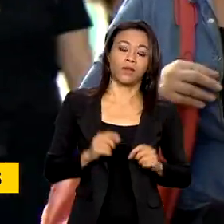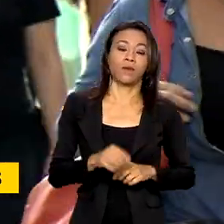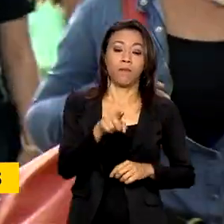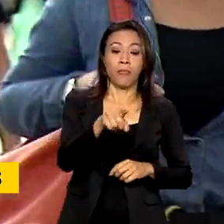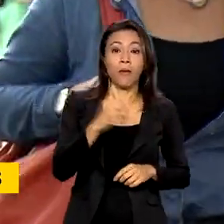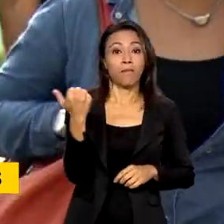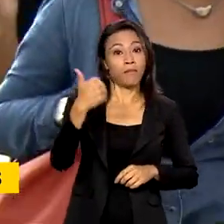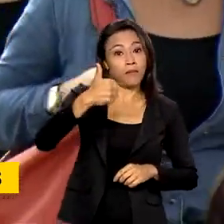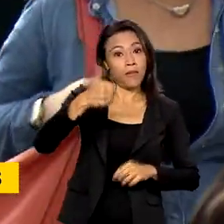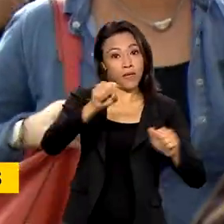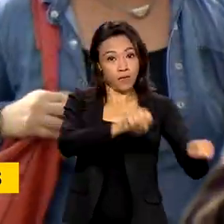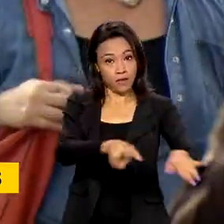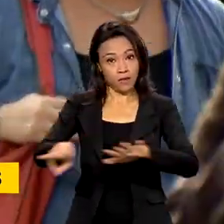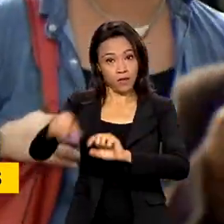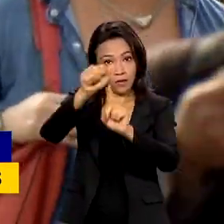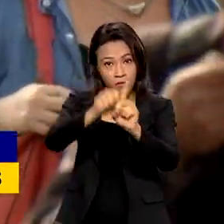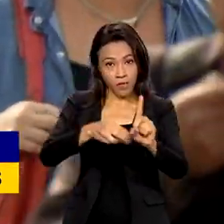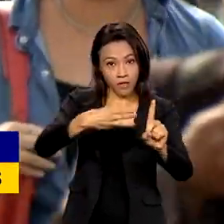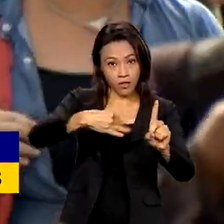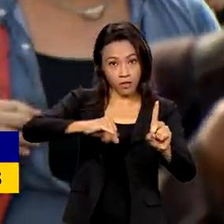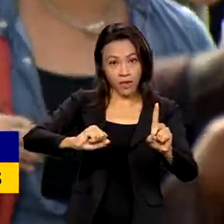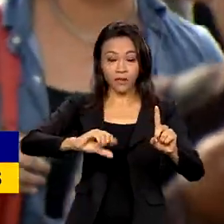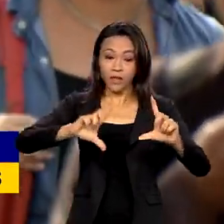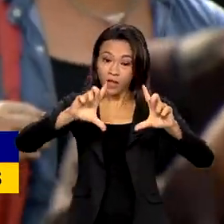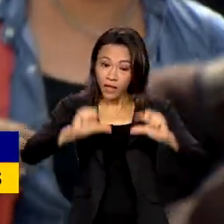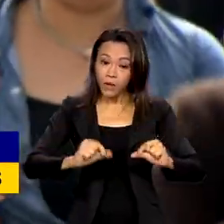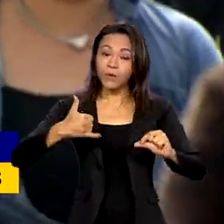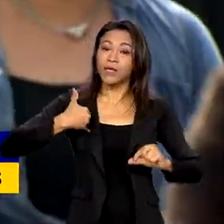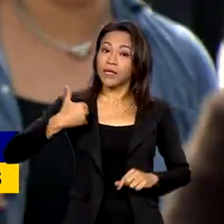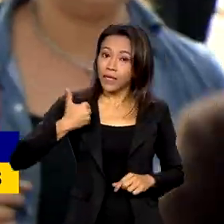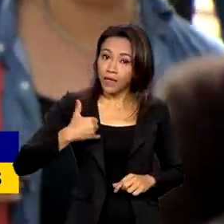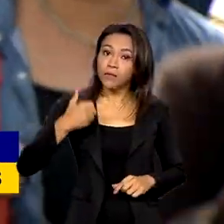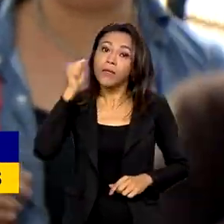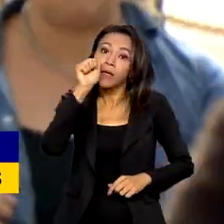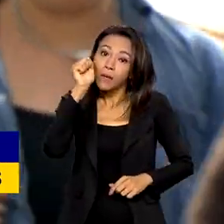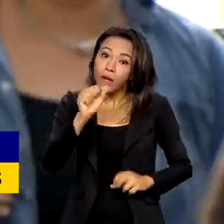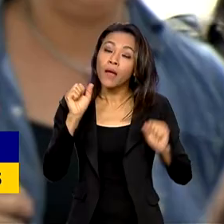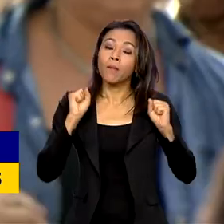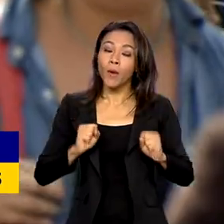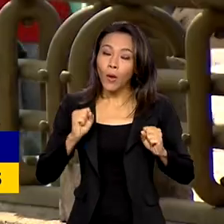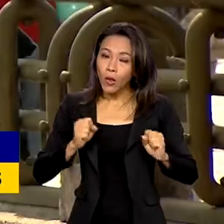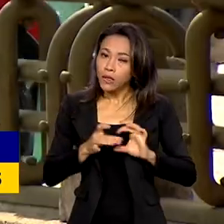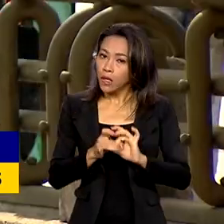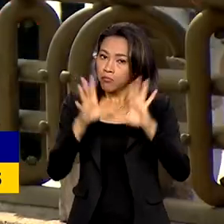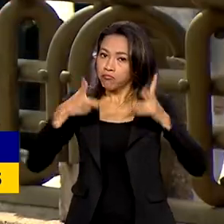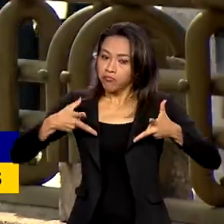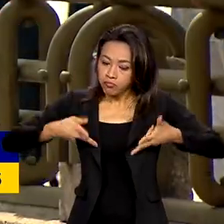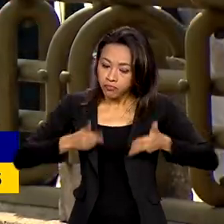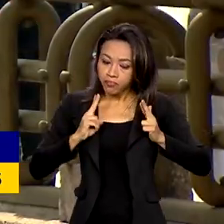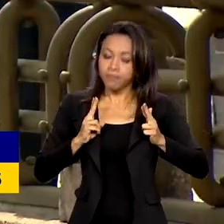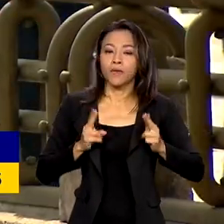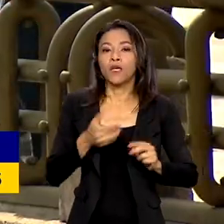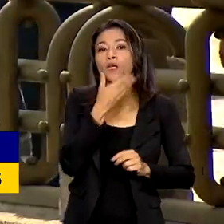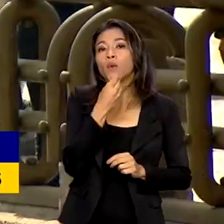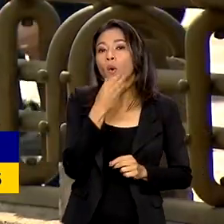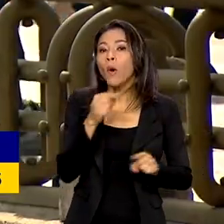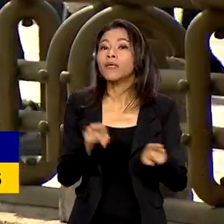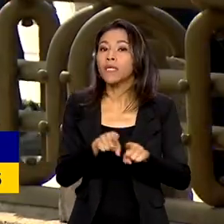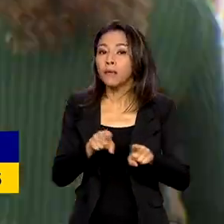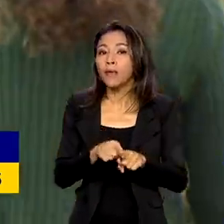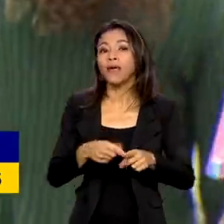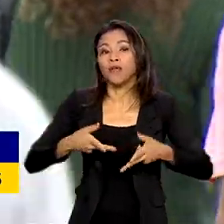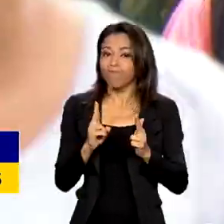entrou em vigor a lei que reduz a idade mínima para que a mulher possa fazer uma laqueadura e o homem realizar a